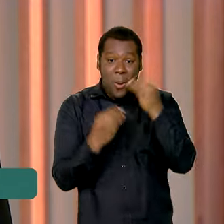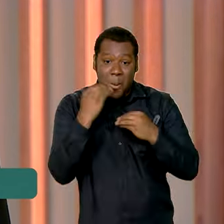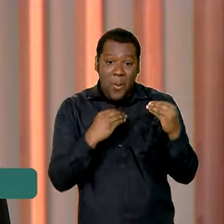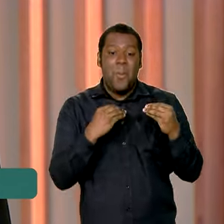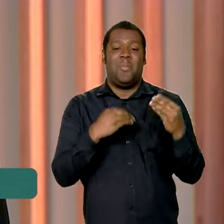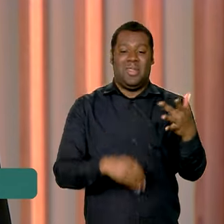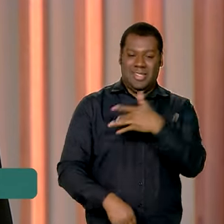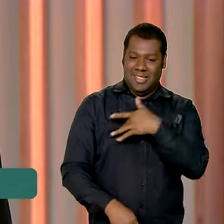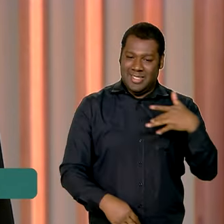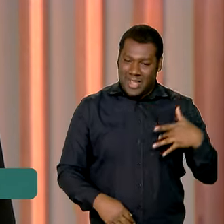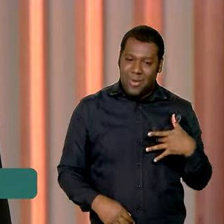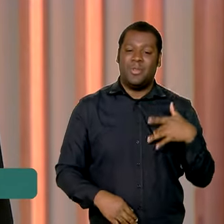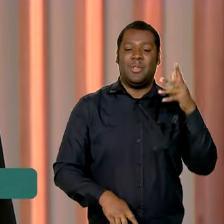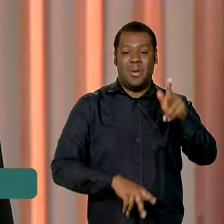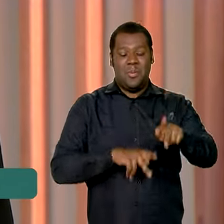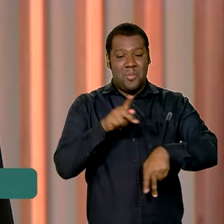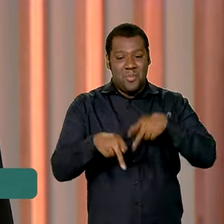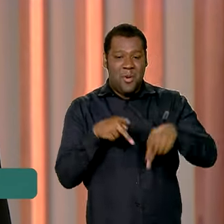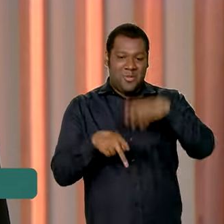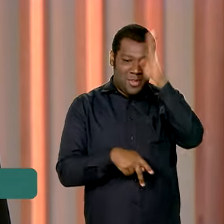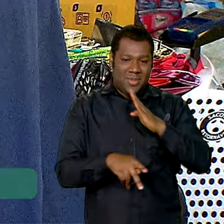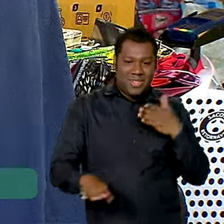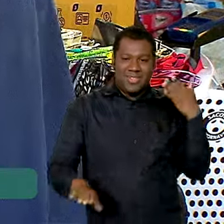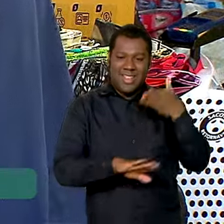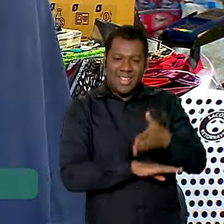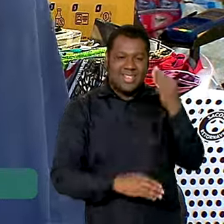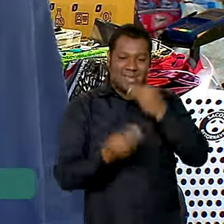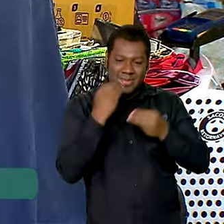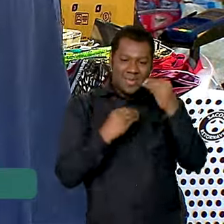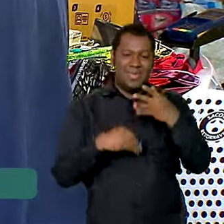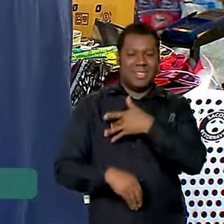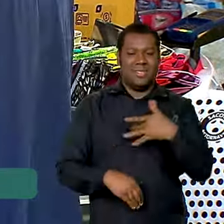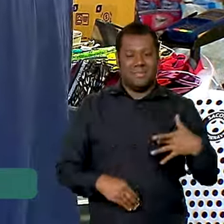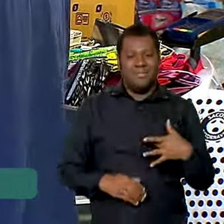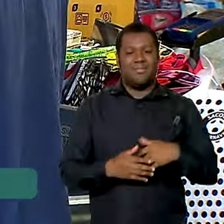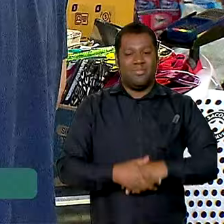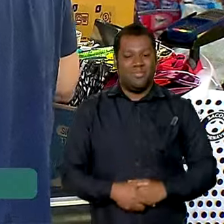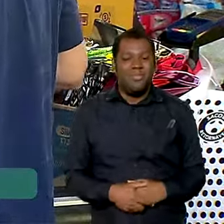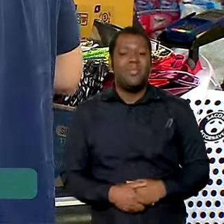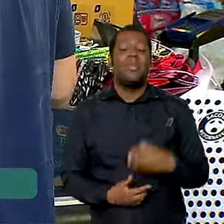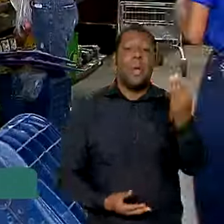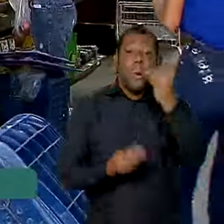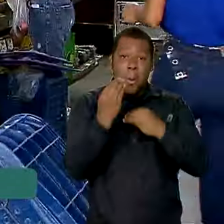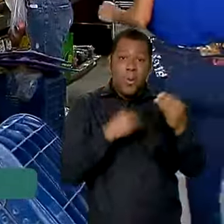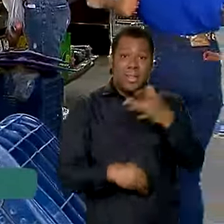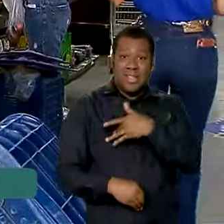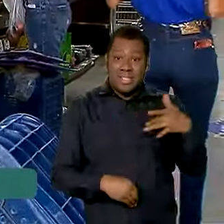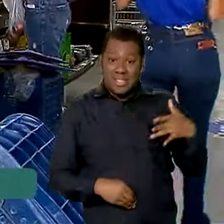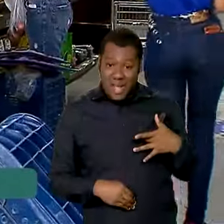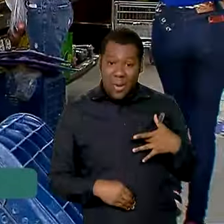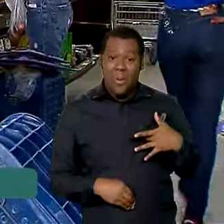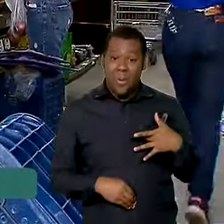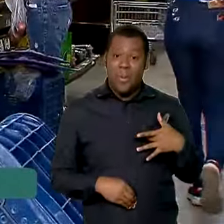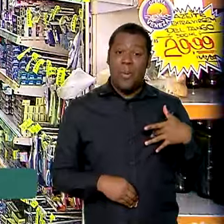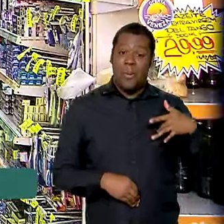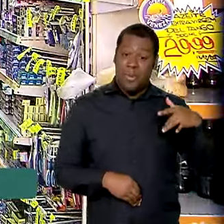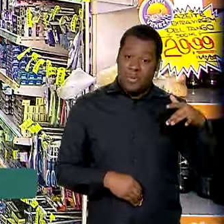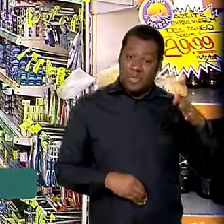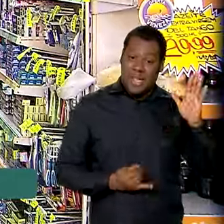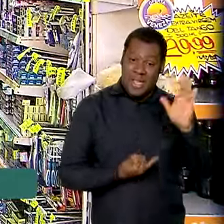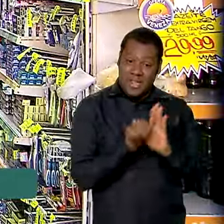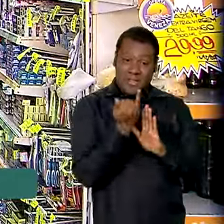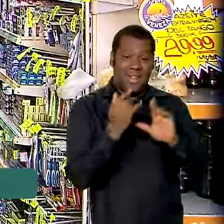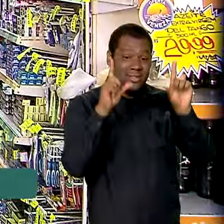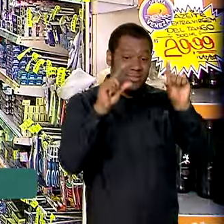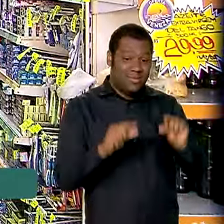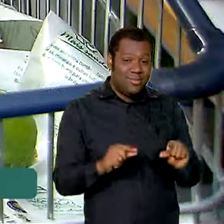faltar nas mesas das famílias brasileiras. Alimentos mais saudáveis e baratos na mesa dos brasileiros. Com a